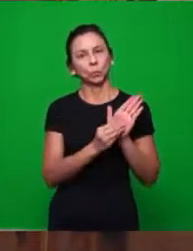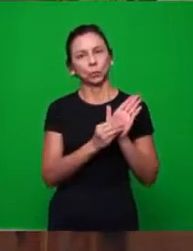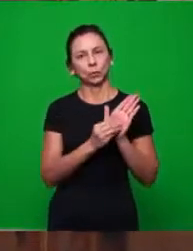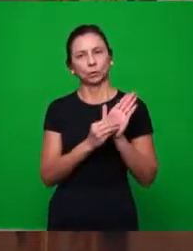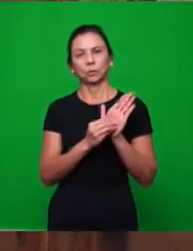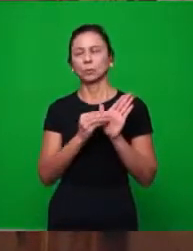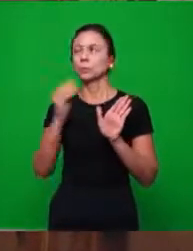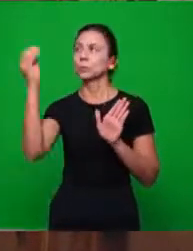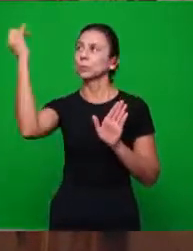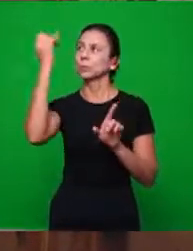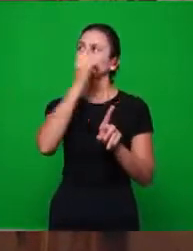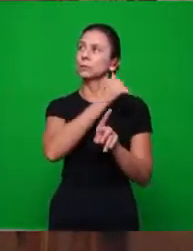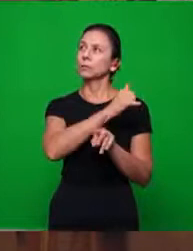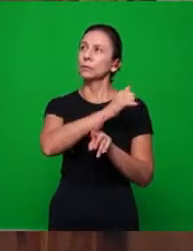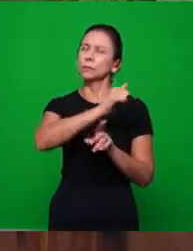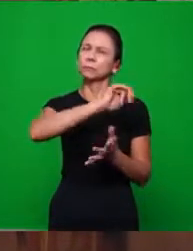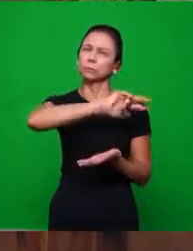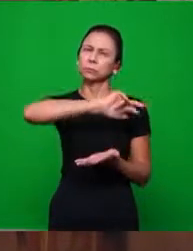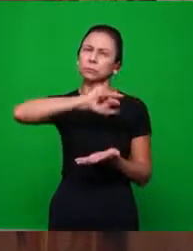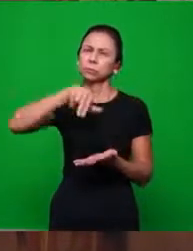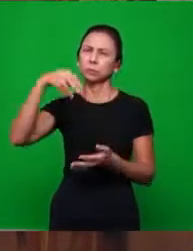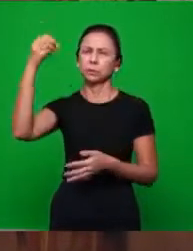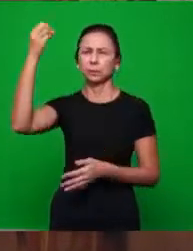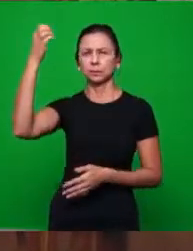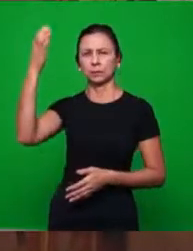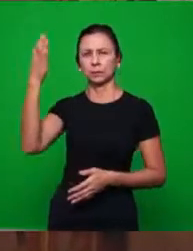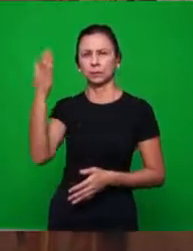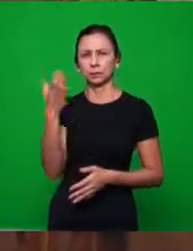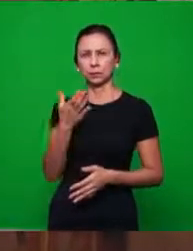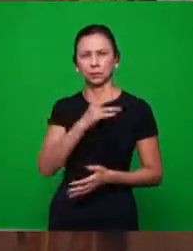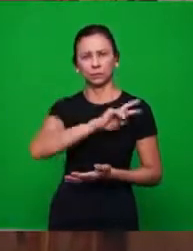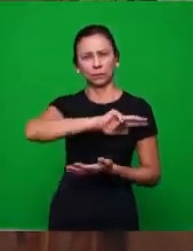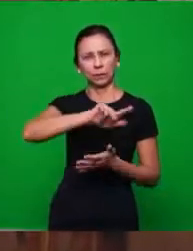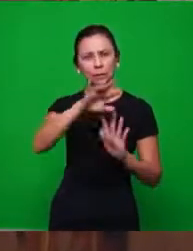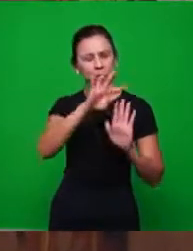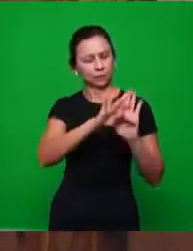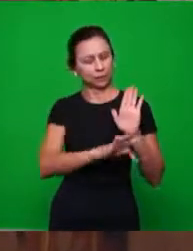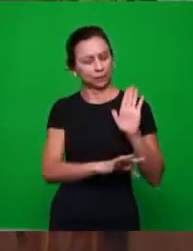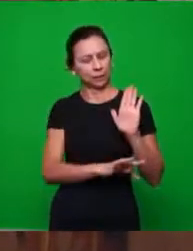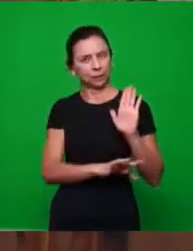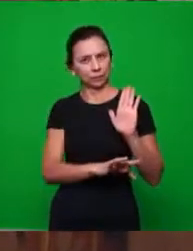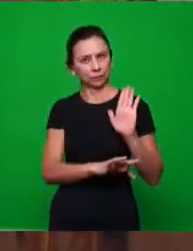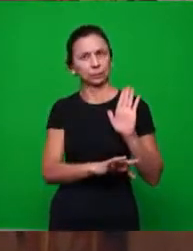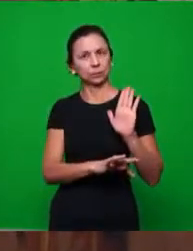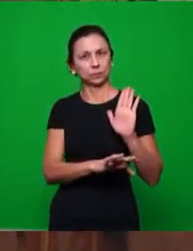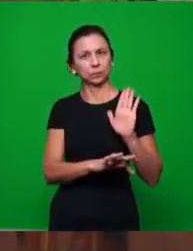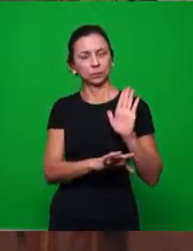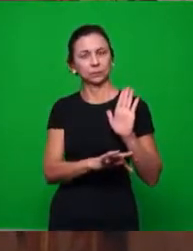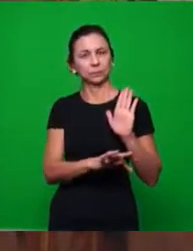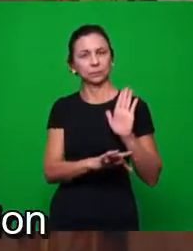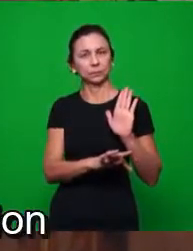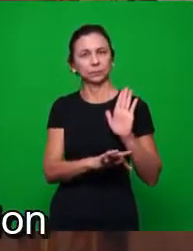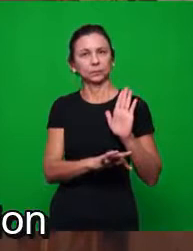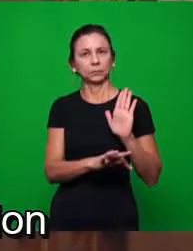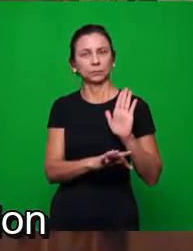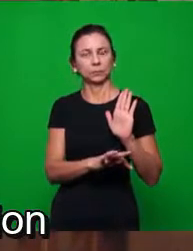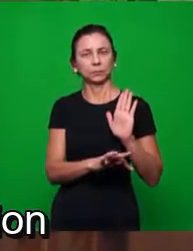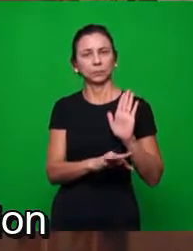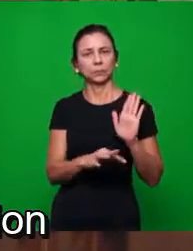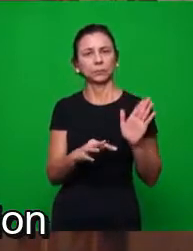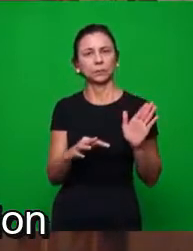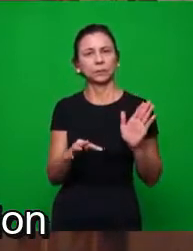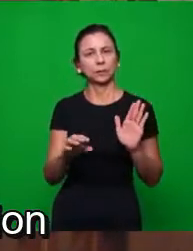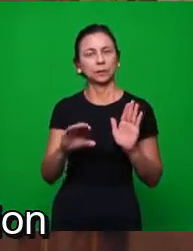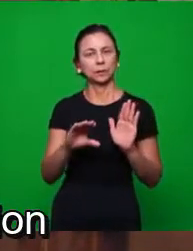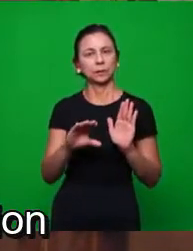das revelações dos textos que estão registrados no capítulo